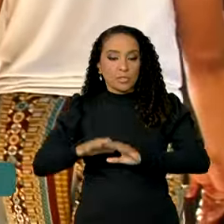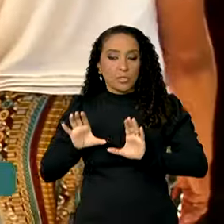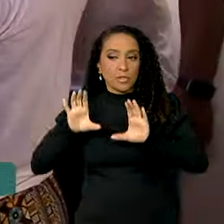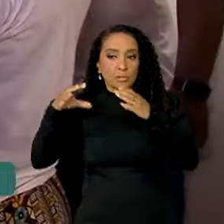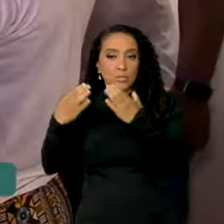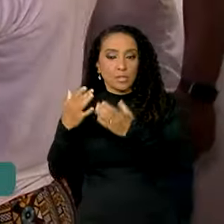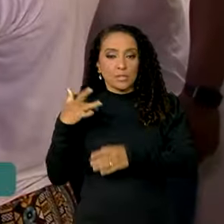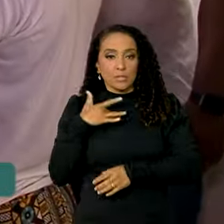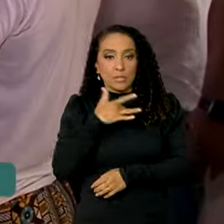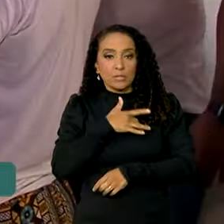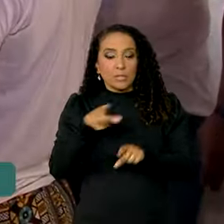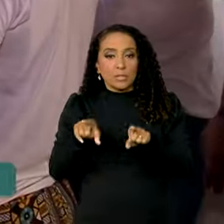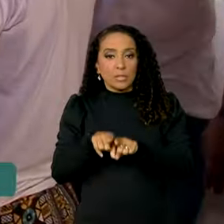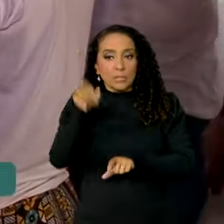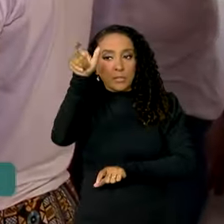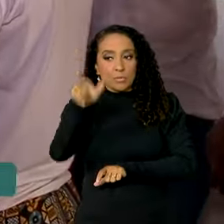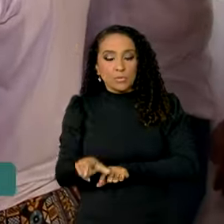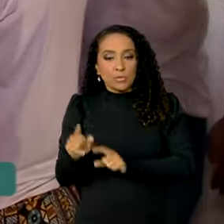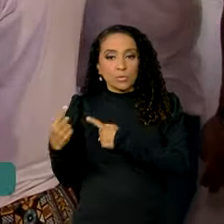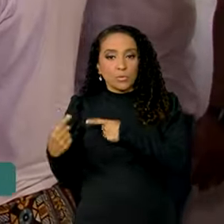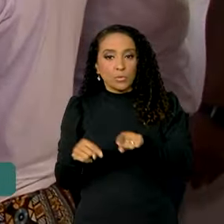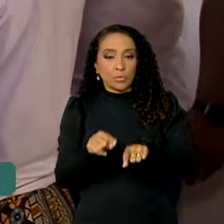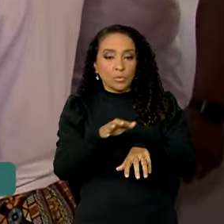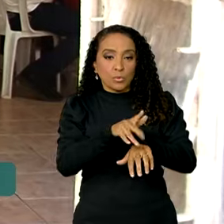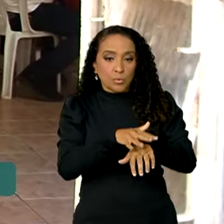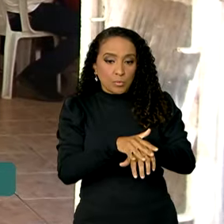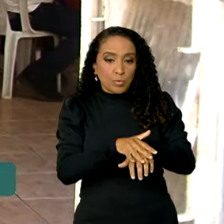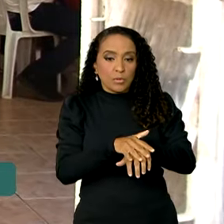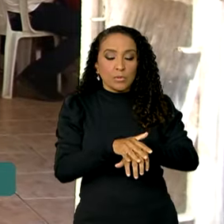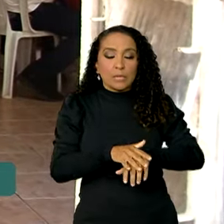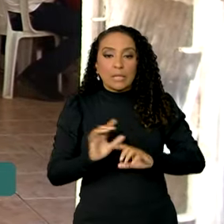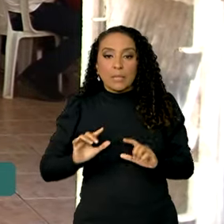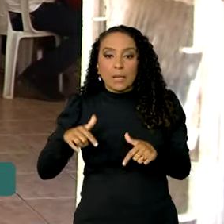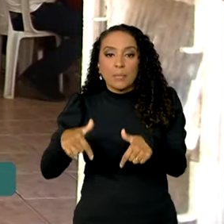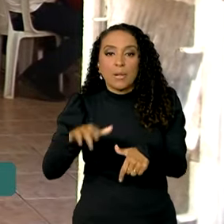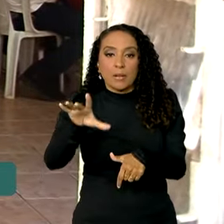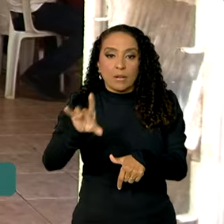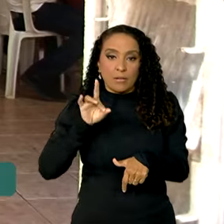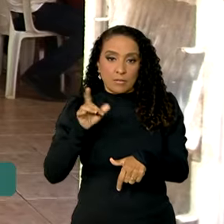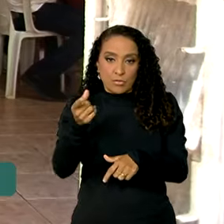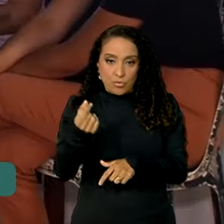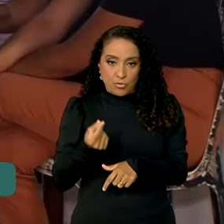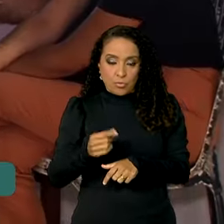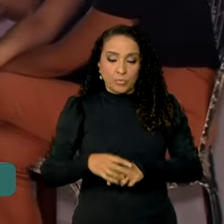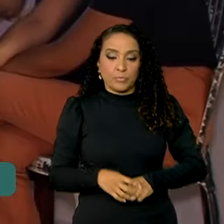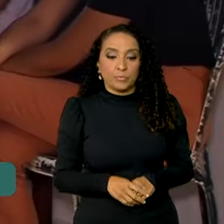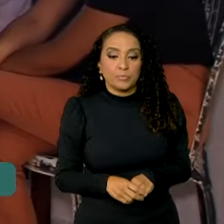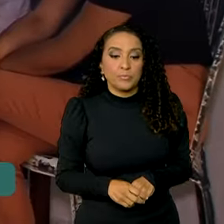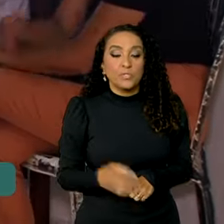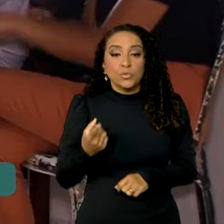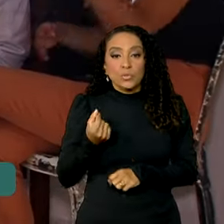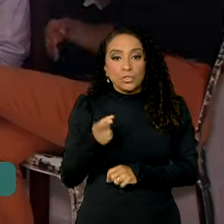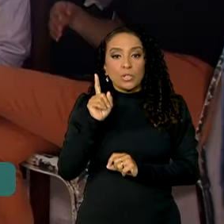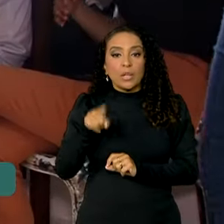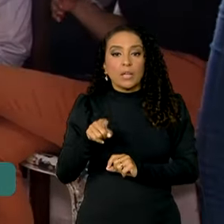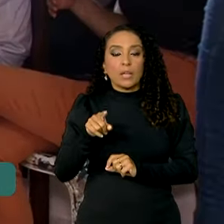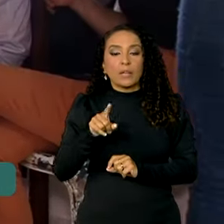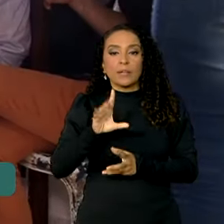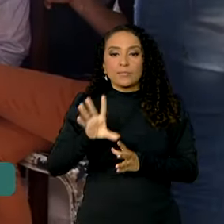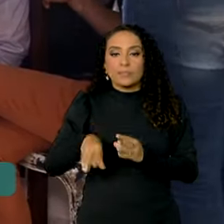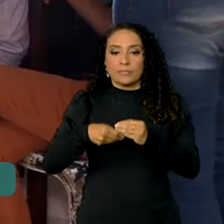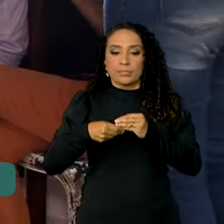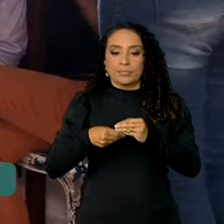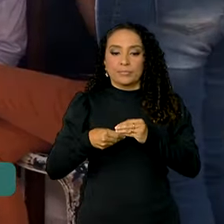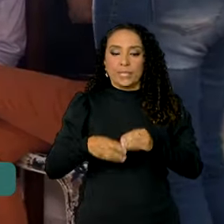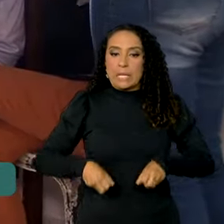saúde e agentes de combate às endemias que optarem por essa compensação. Esse valor seria um reembolso